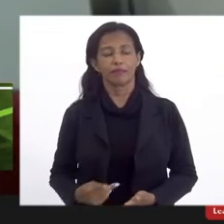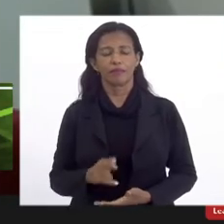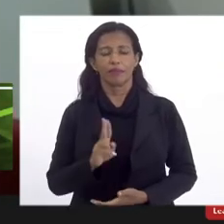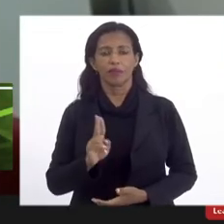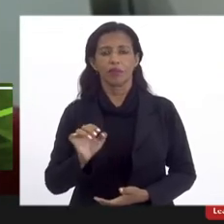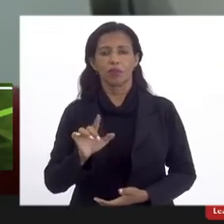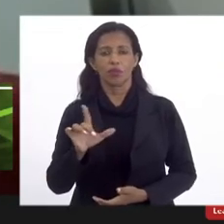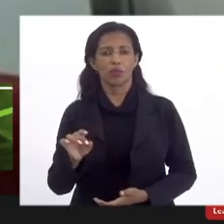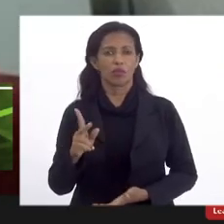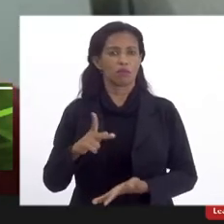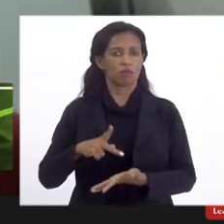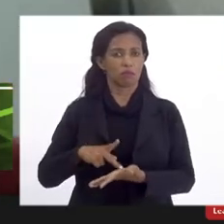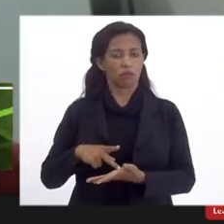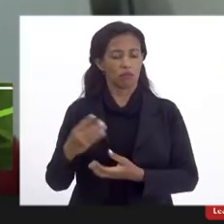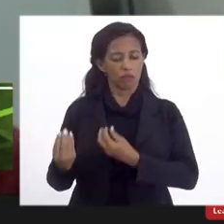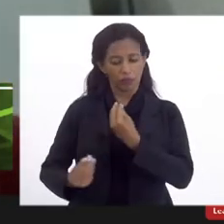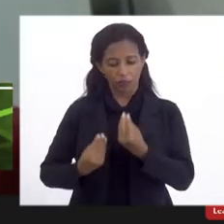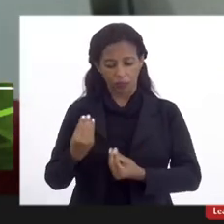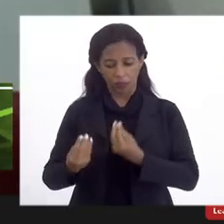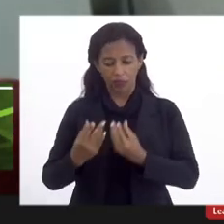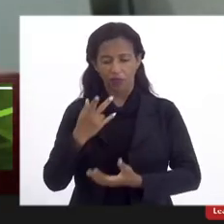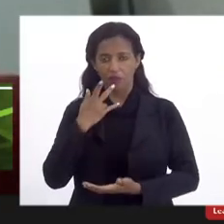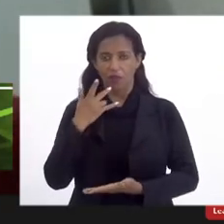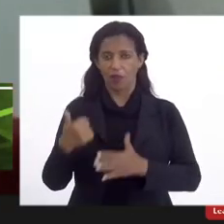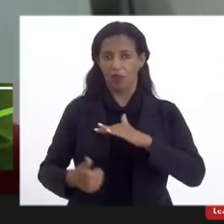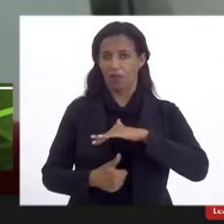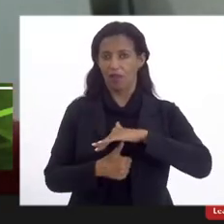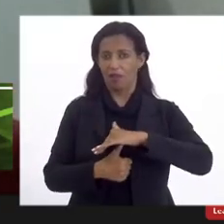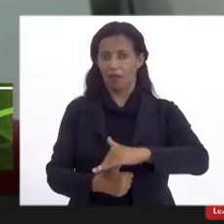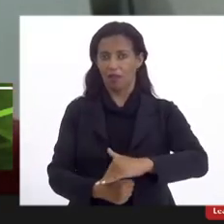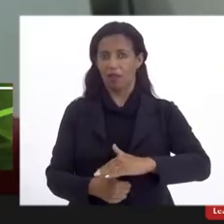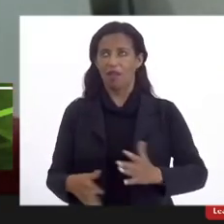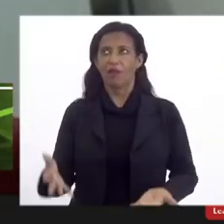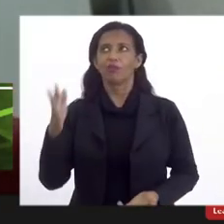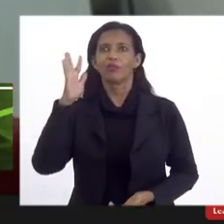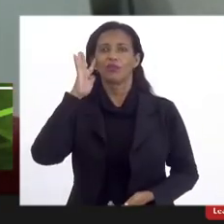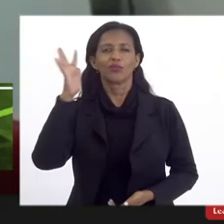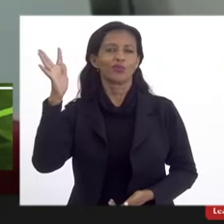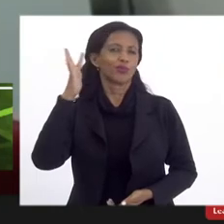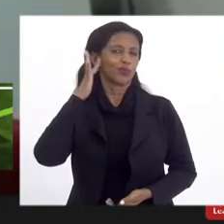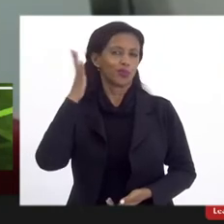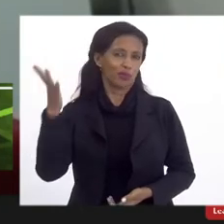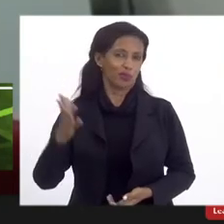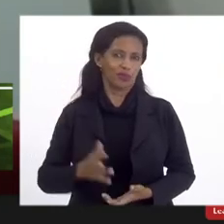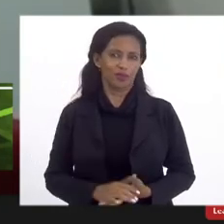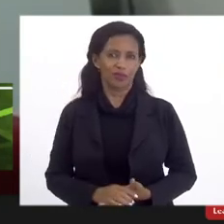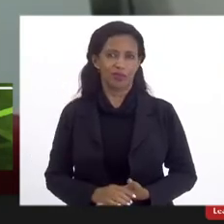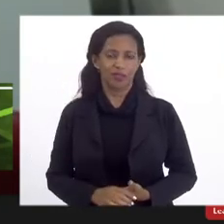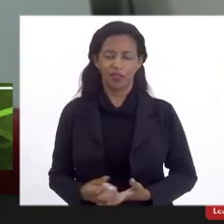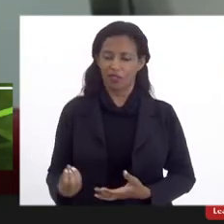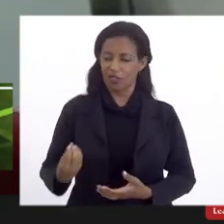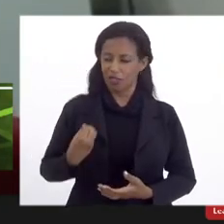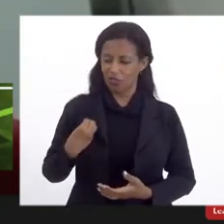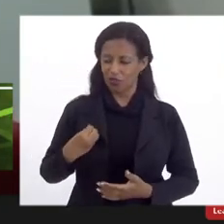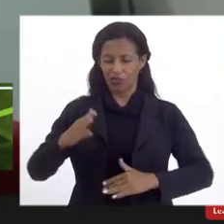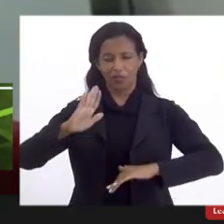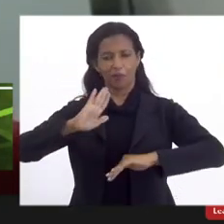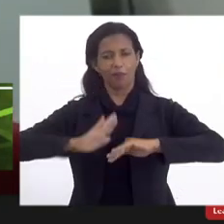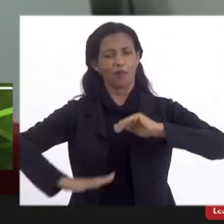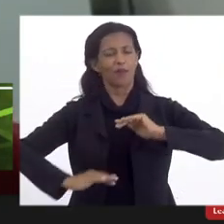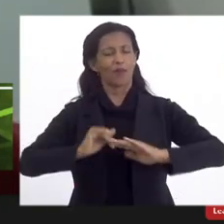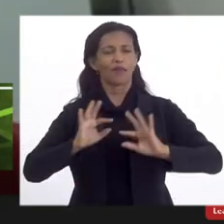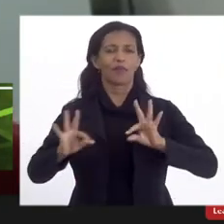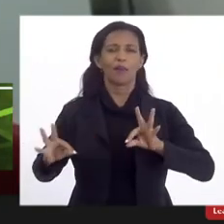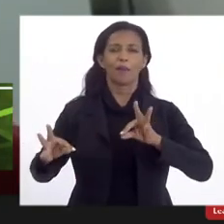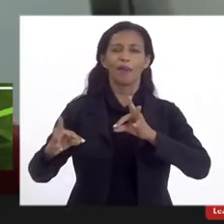UESO realmente, como disse a nossa magnífica reitora, foi um sonho, um sonho de vida profissional para todos